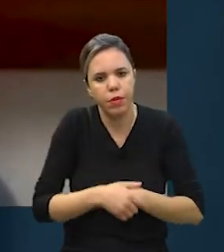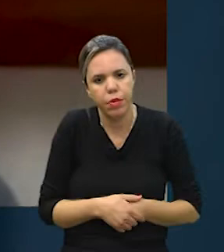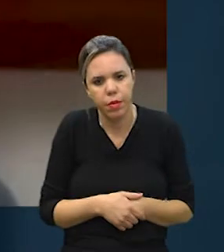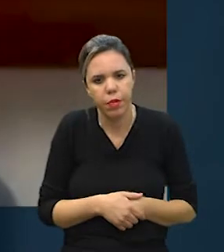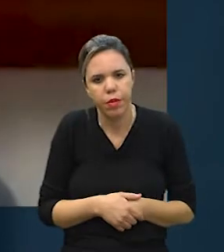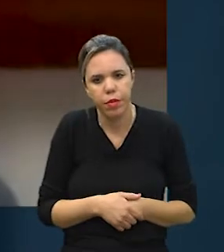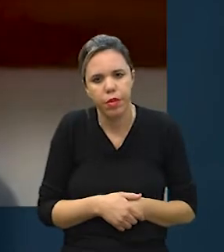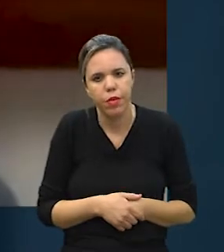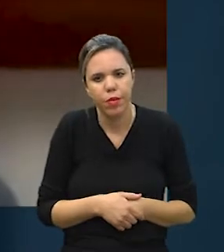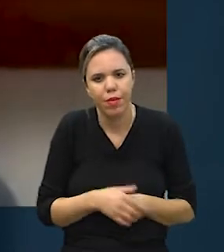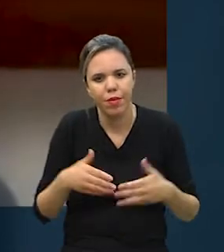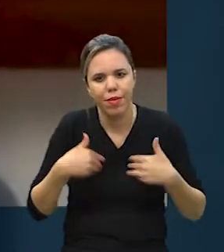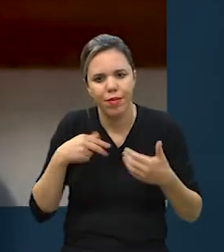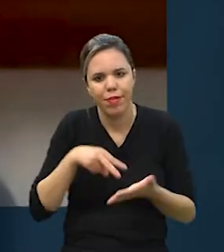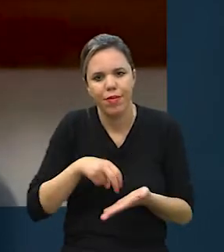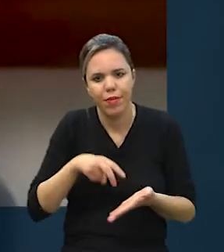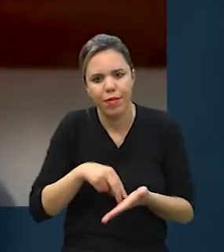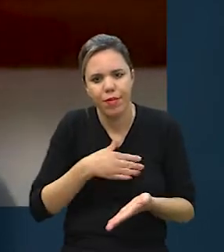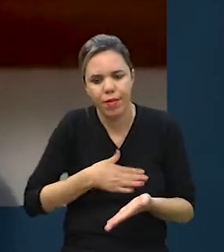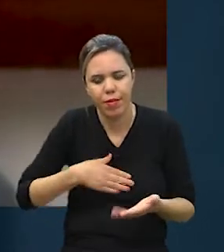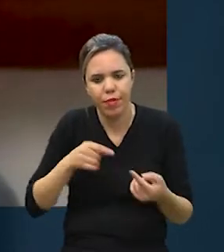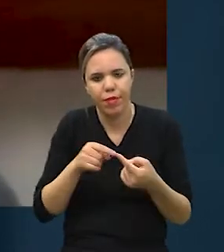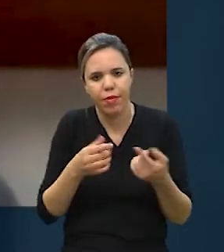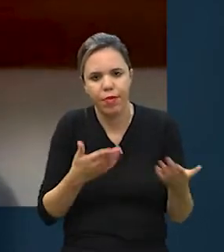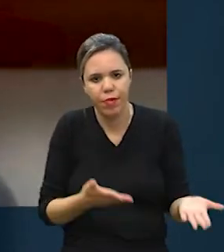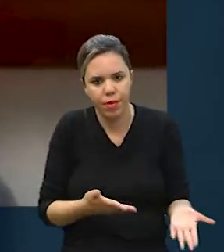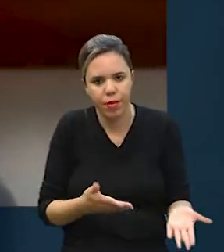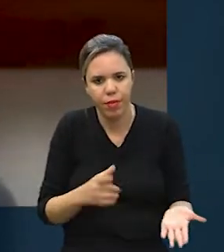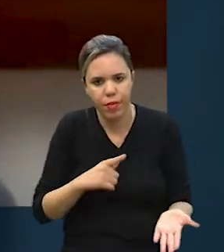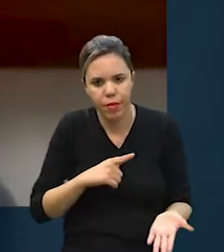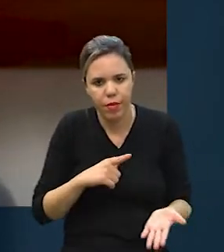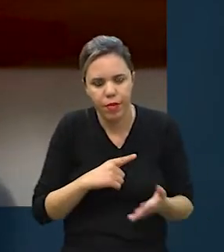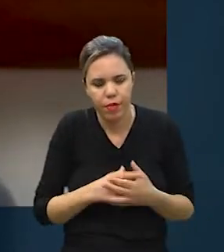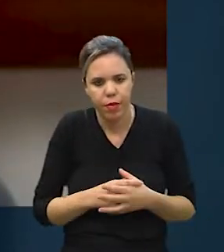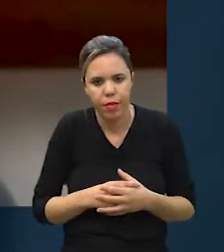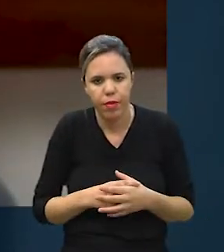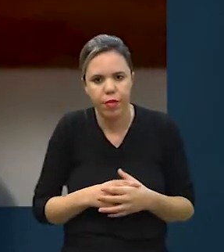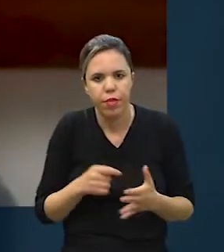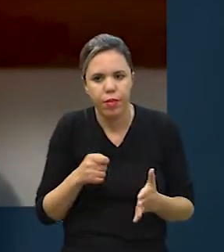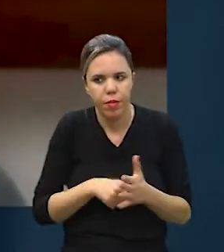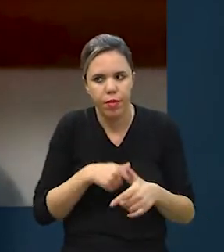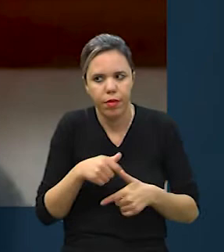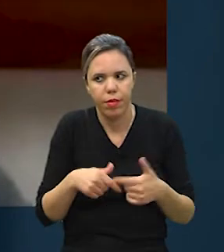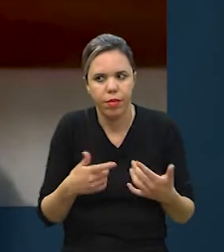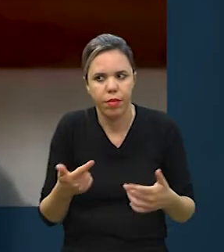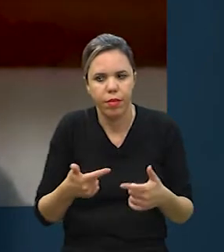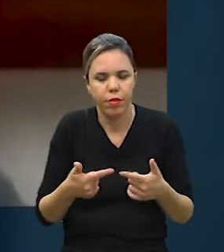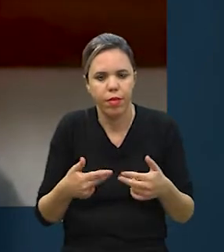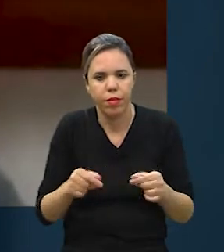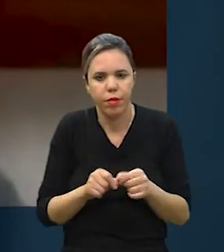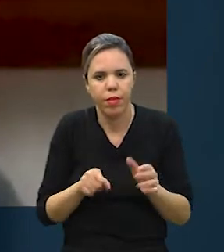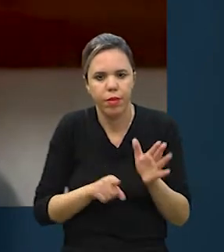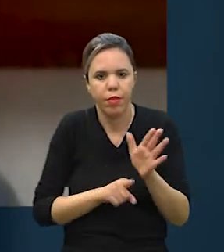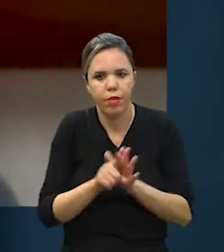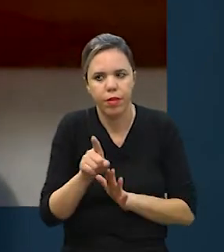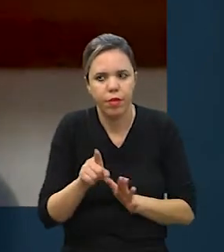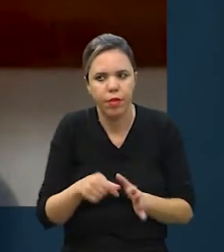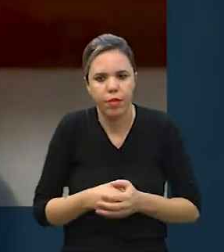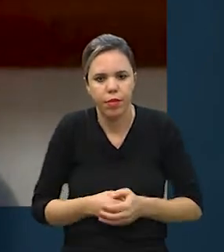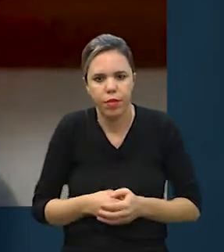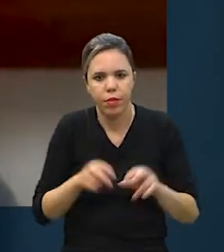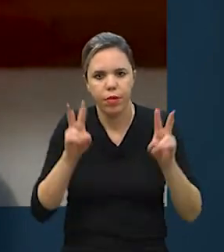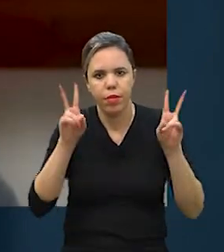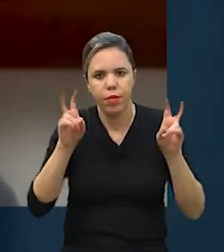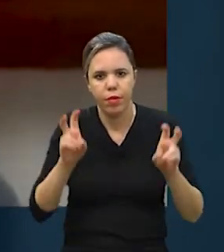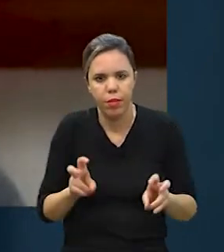dele. Então, ele ficou bastante contente, bastante satisfeito em ter essa empreitada. E a segunda parte da pergunta,